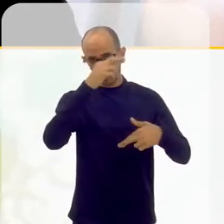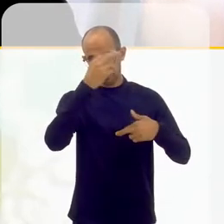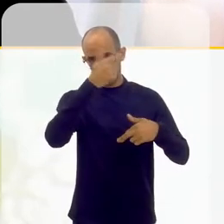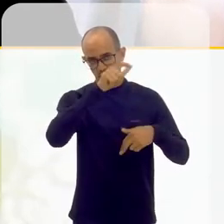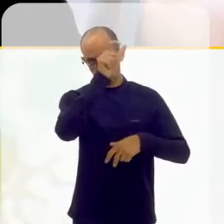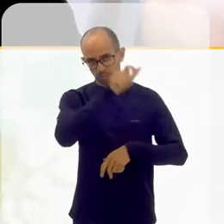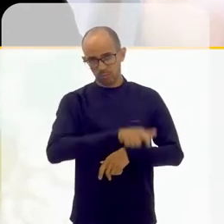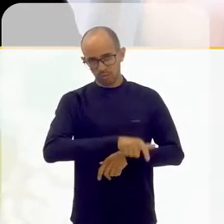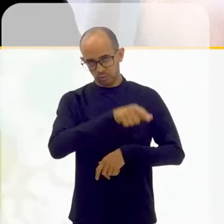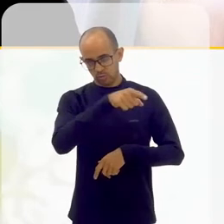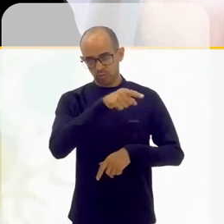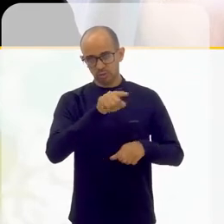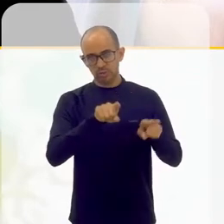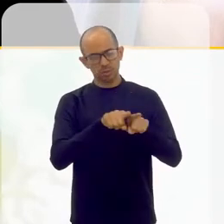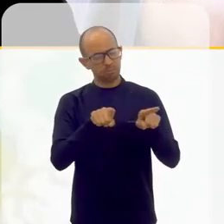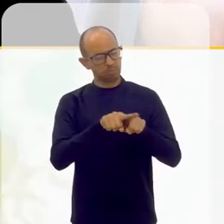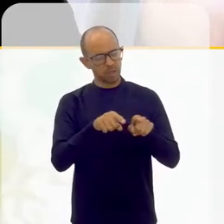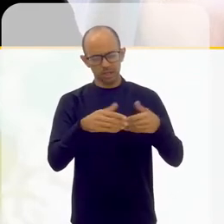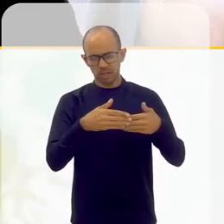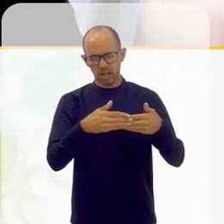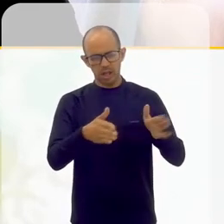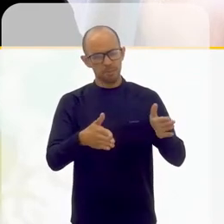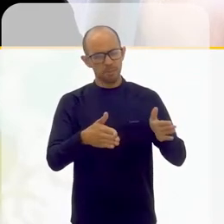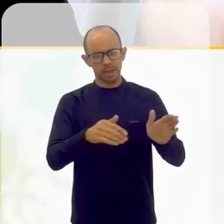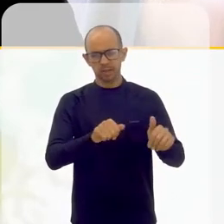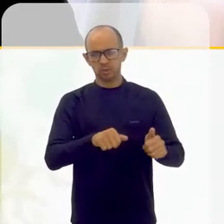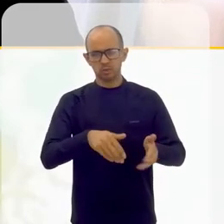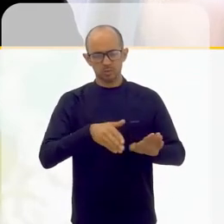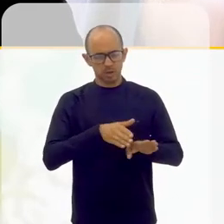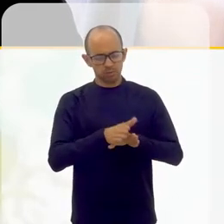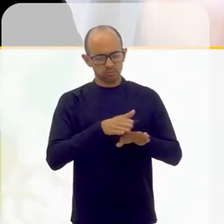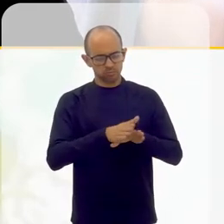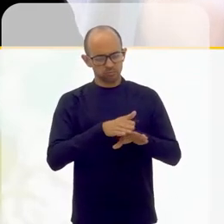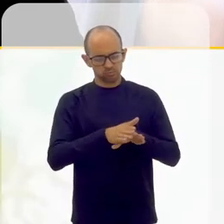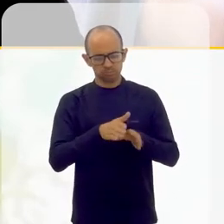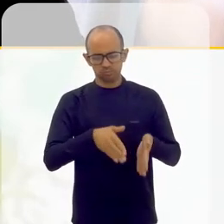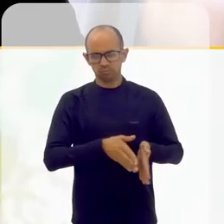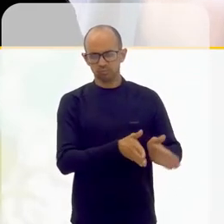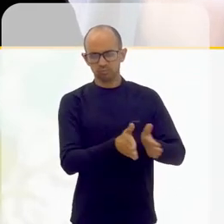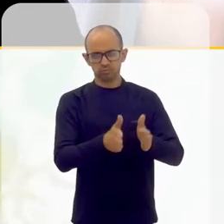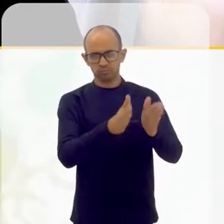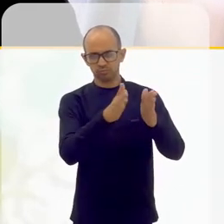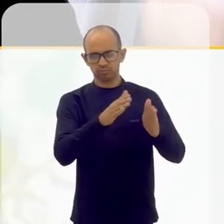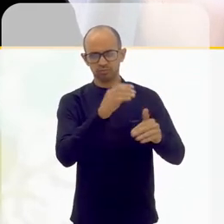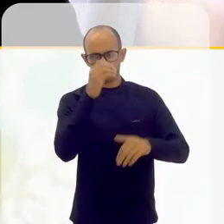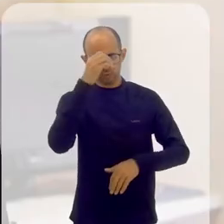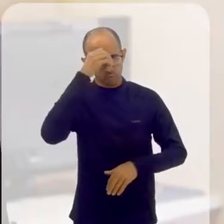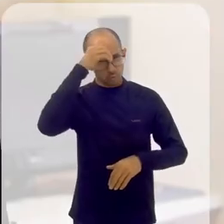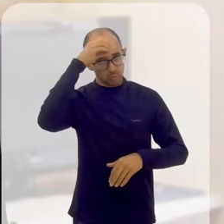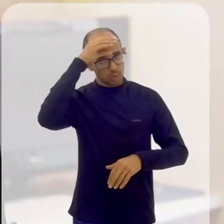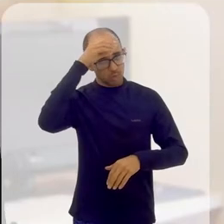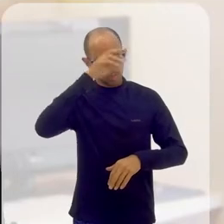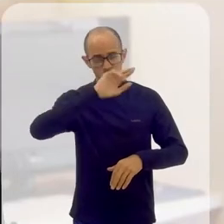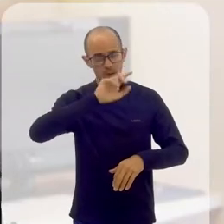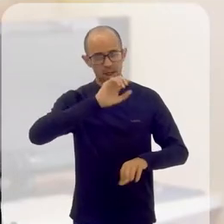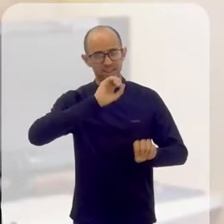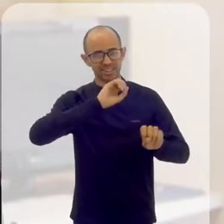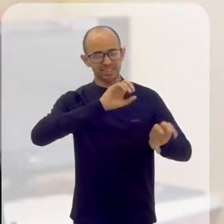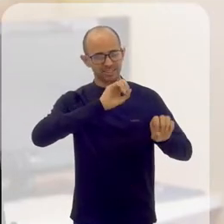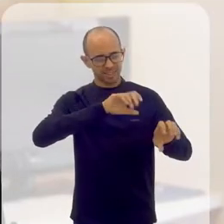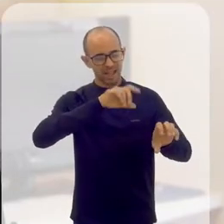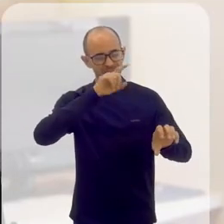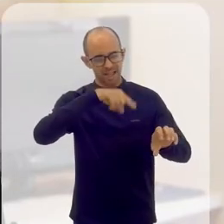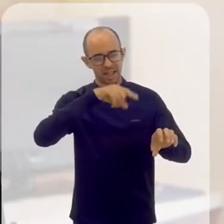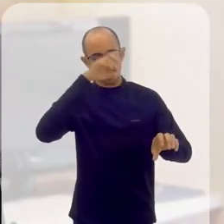respeitar os outros, estar aberto a direcionar o caminho ao conhecimento. Não é ensinar,